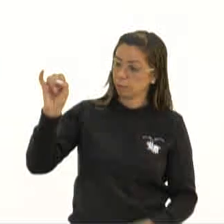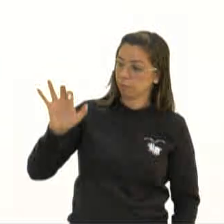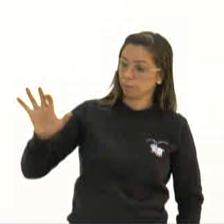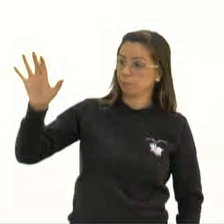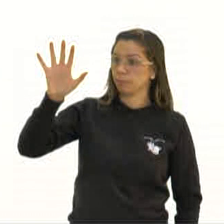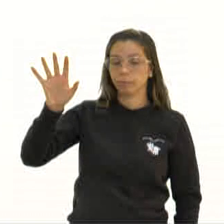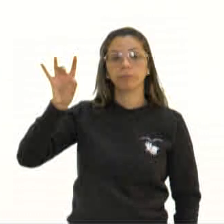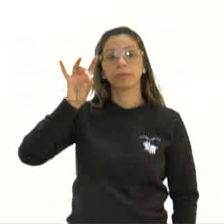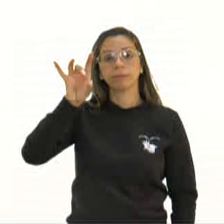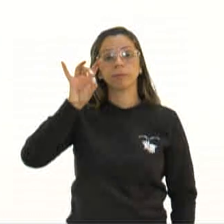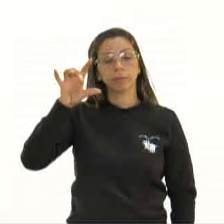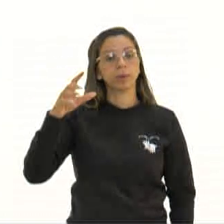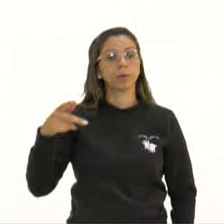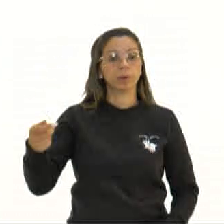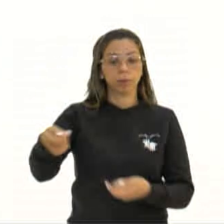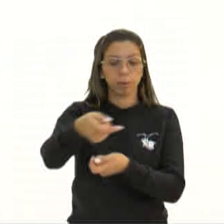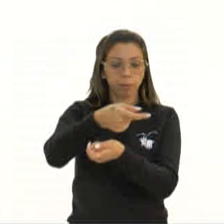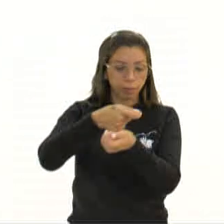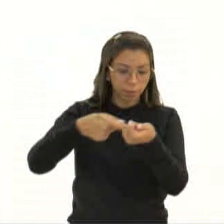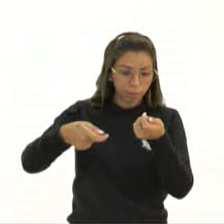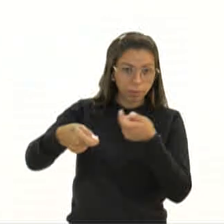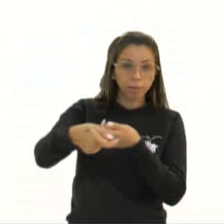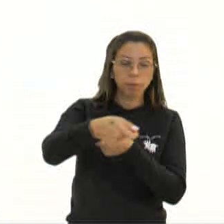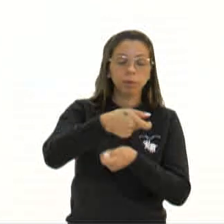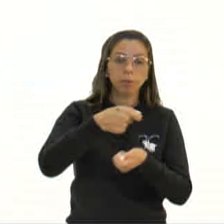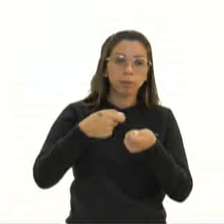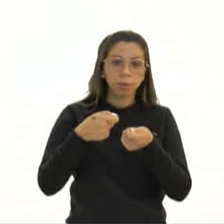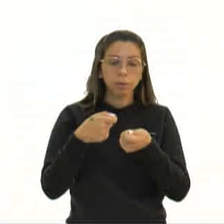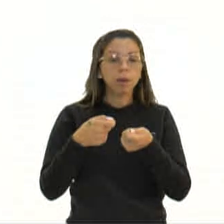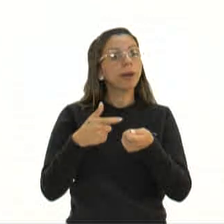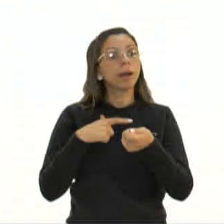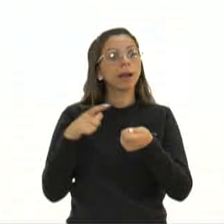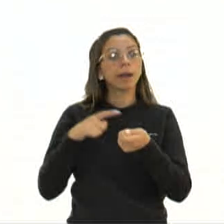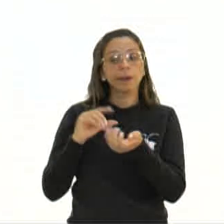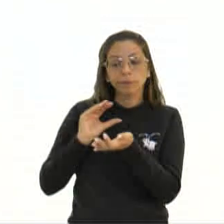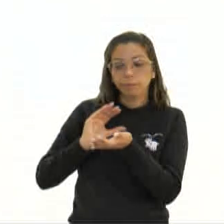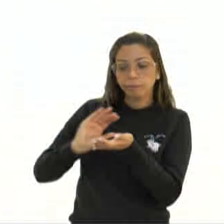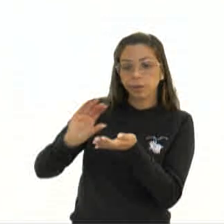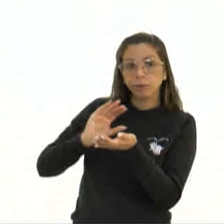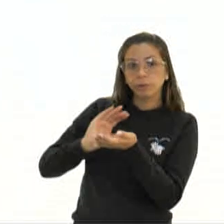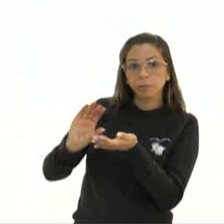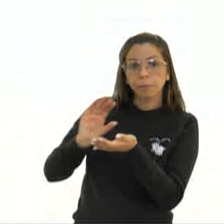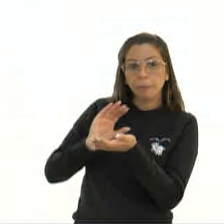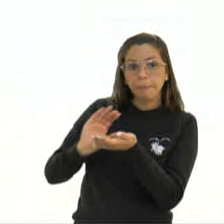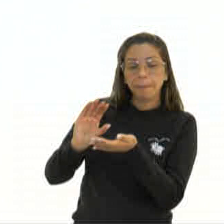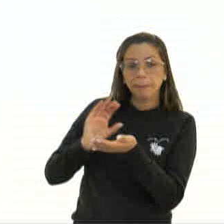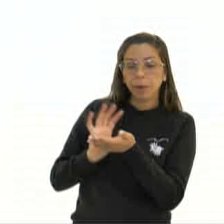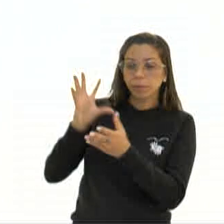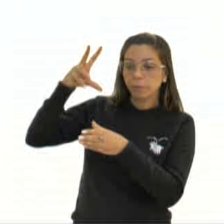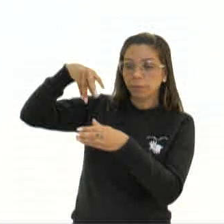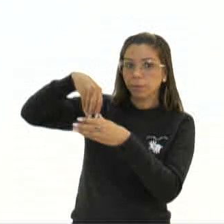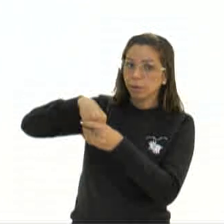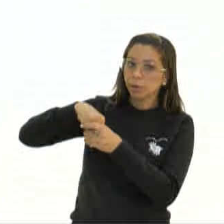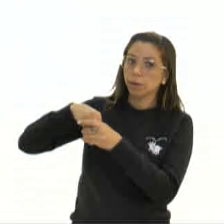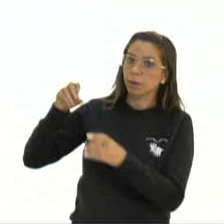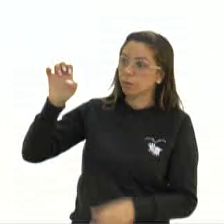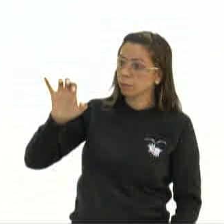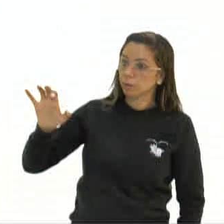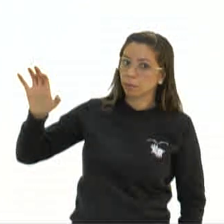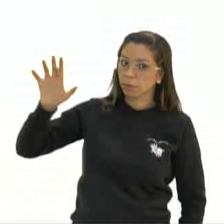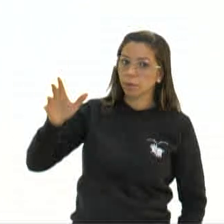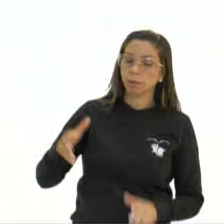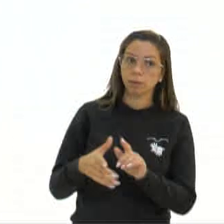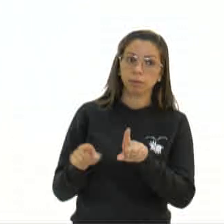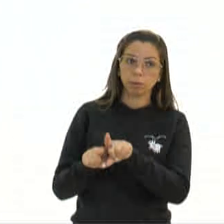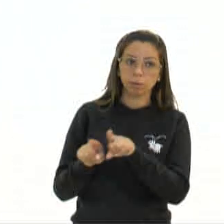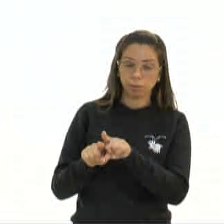intracomunitário, é o aquecimento do mercado interno, a livre circulação de mercadorias, o espaço